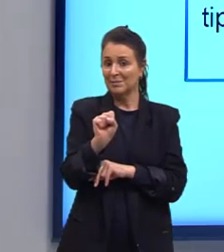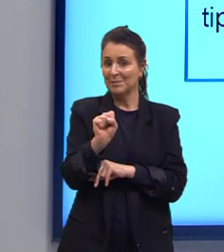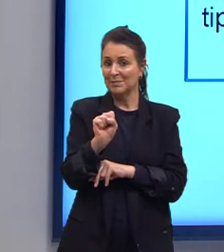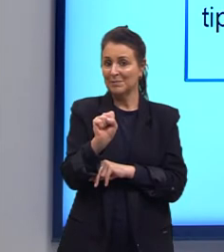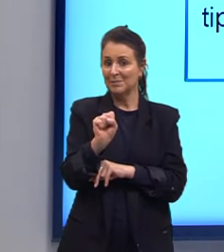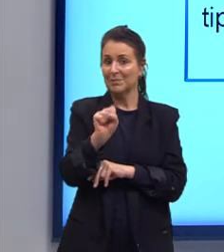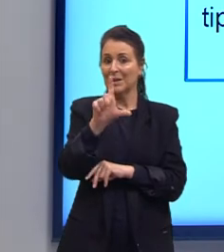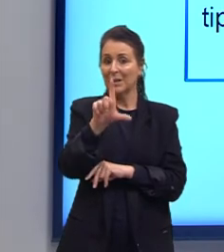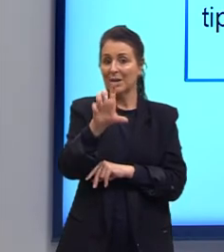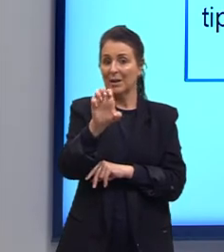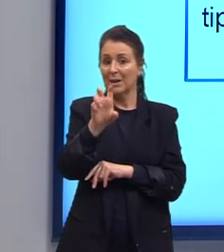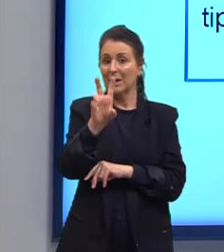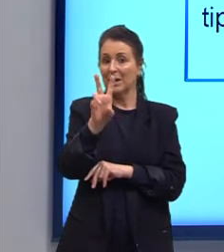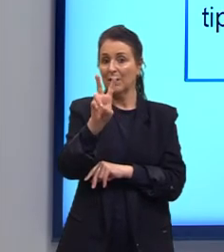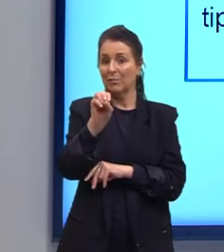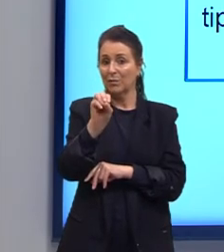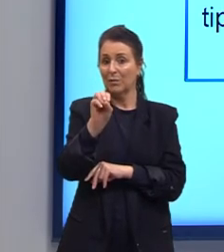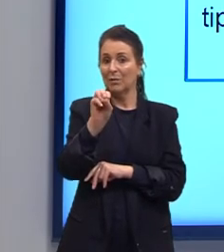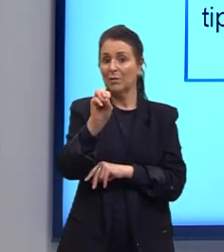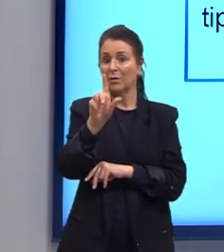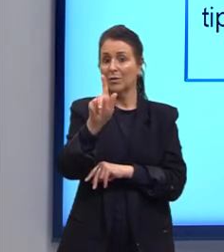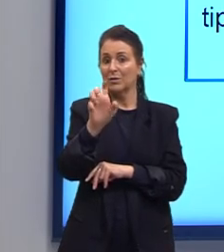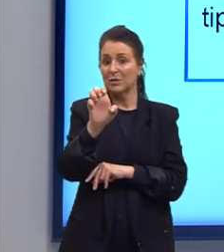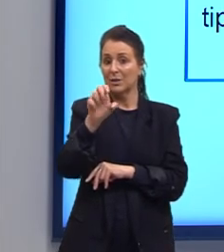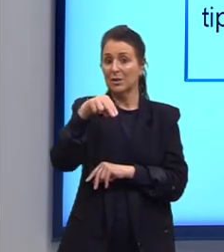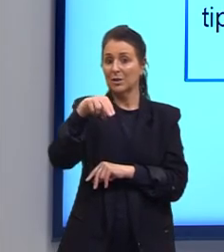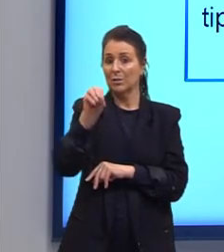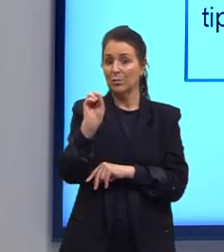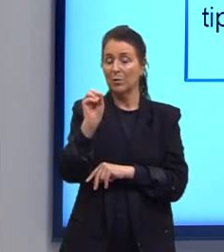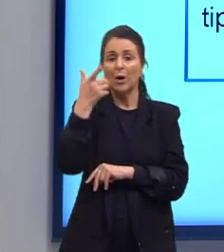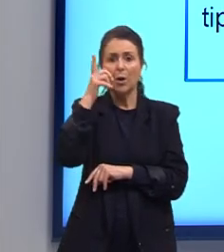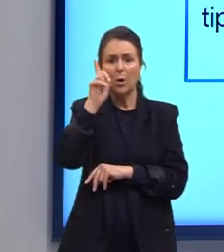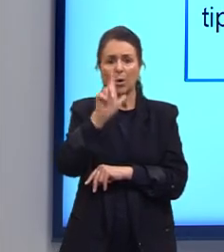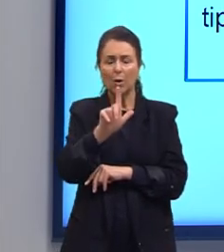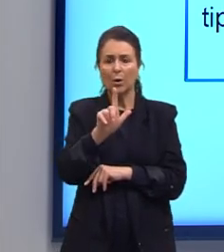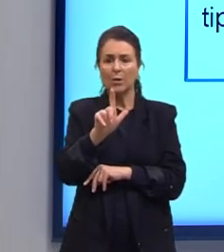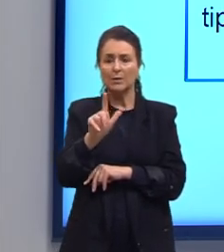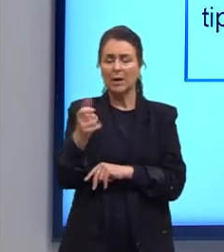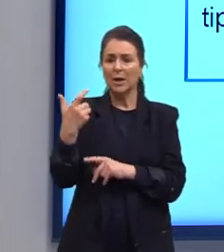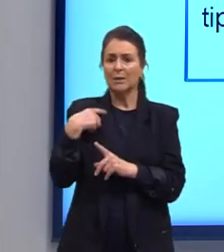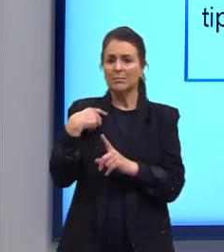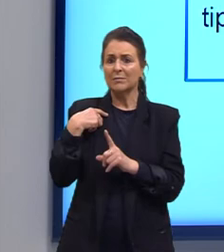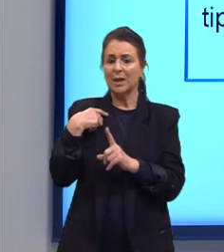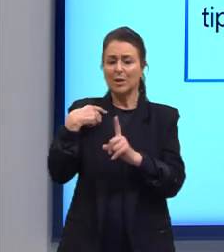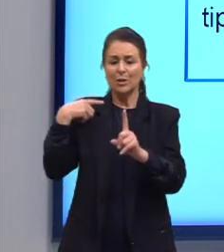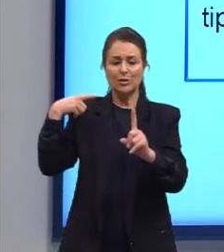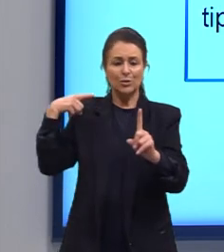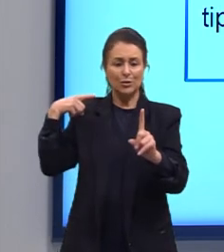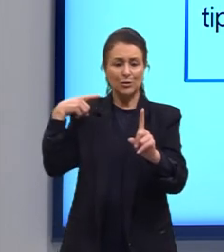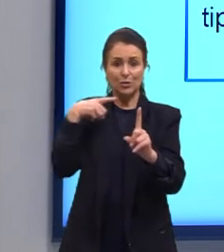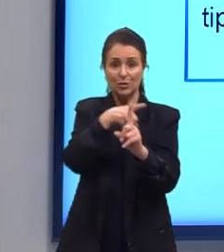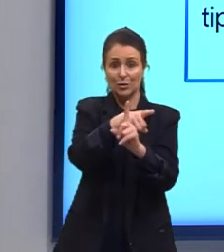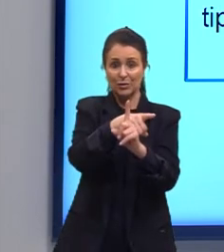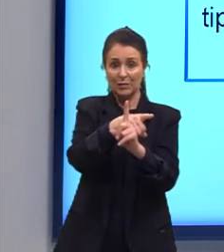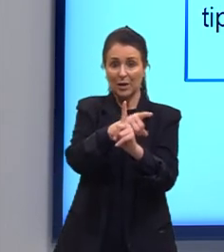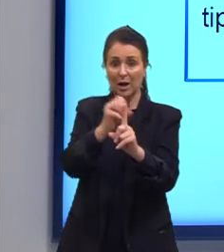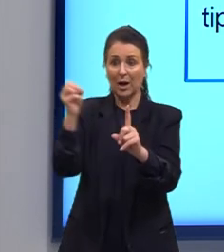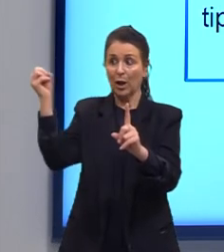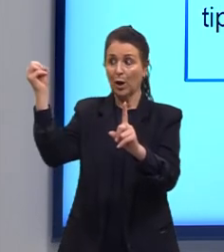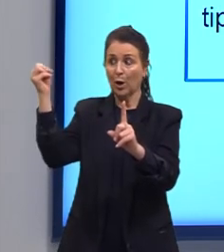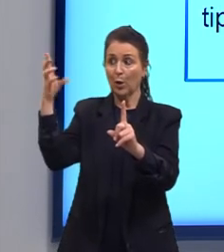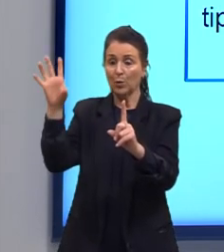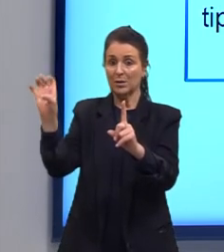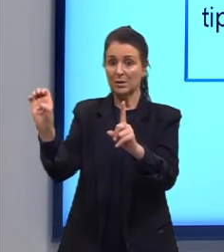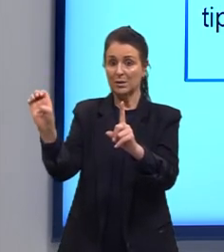levógero. O é o levógero? É aquele que consegue desviar a luz para a esquerda. Então,